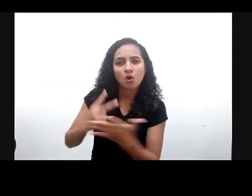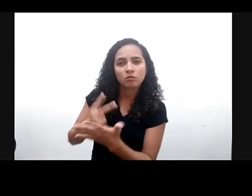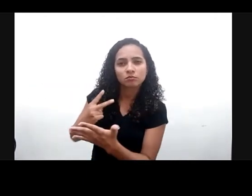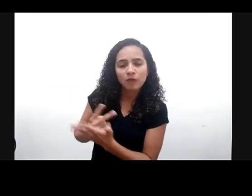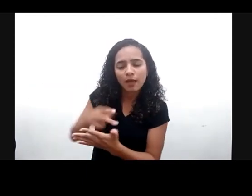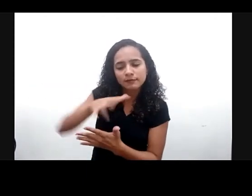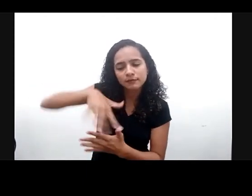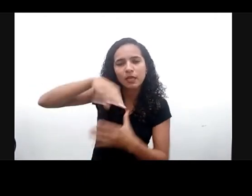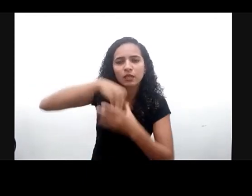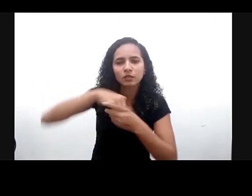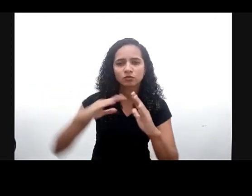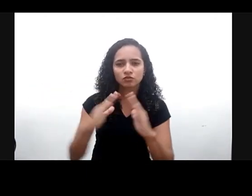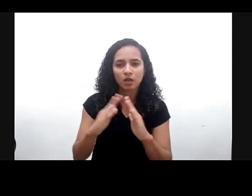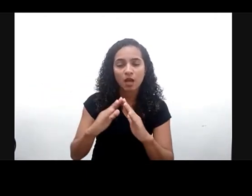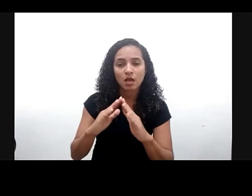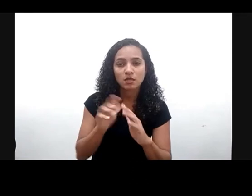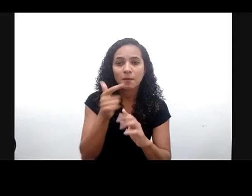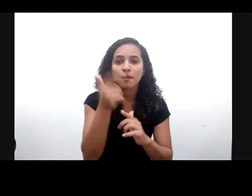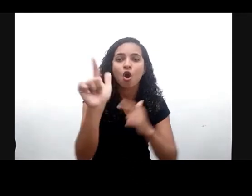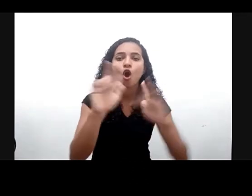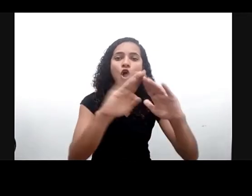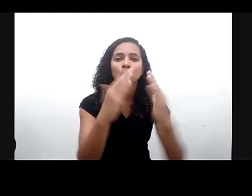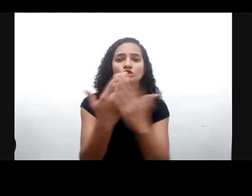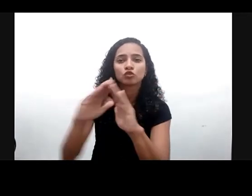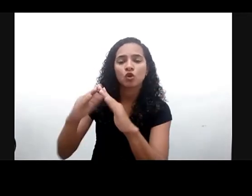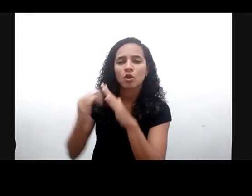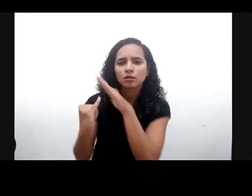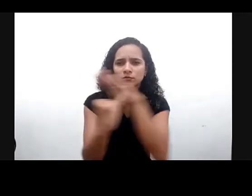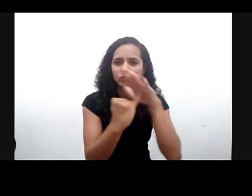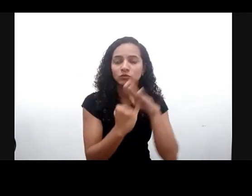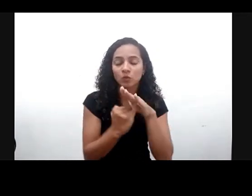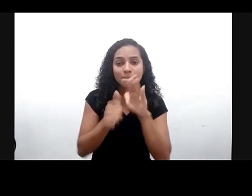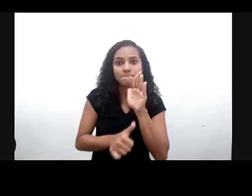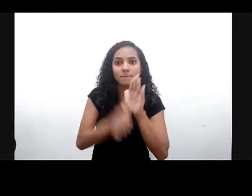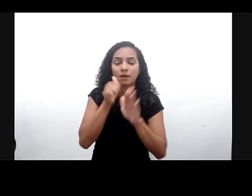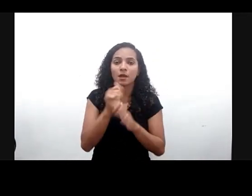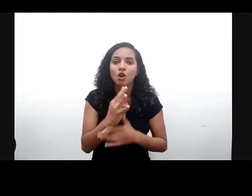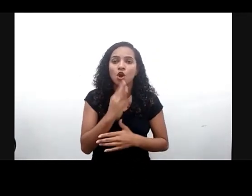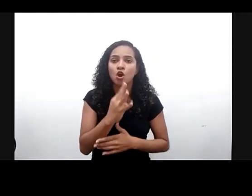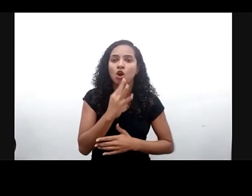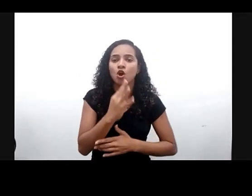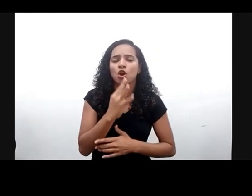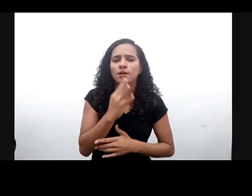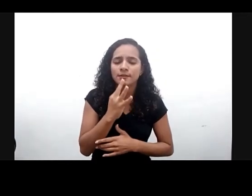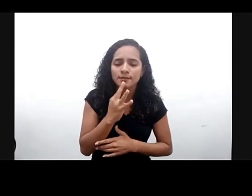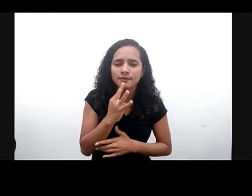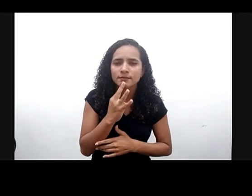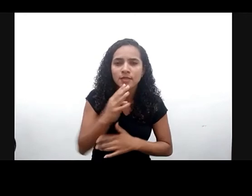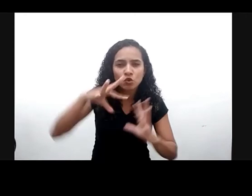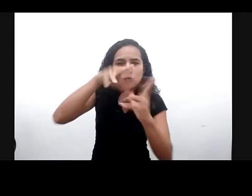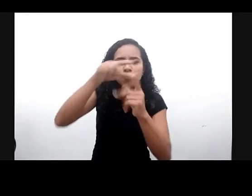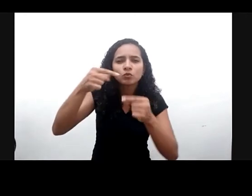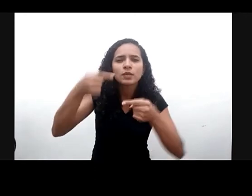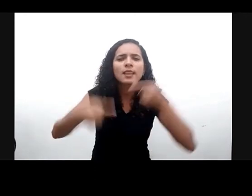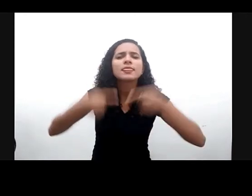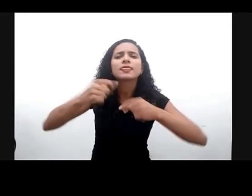casas nas escolas e outras instituições pra gente primeiro conhecer o que está sendo debatido no mundo inteiro sobre a